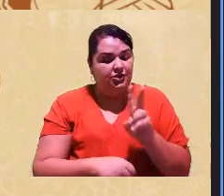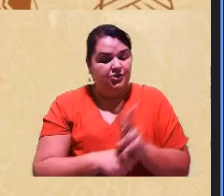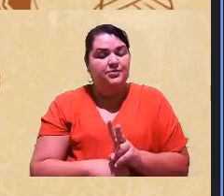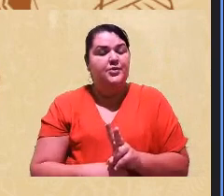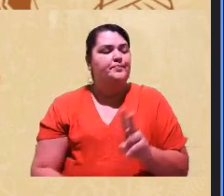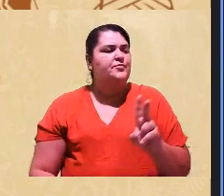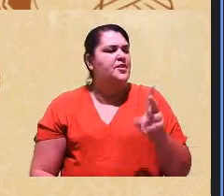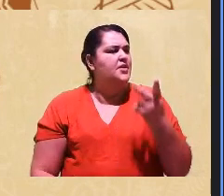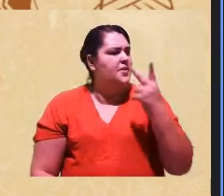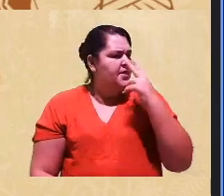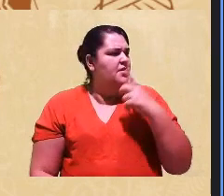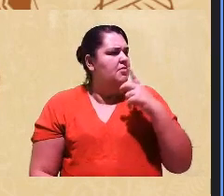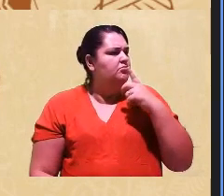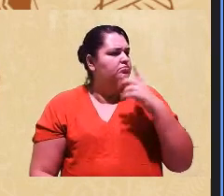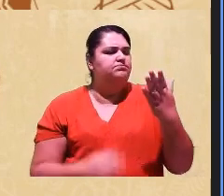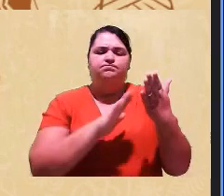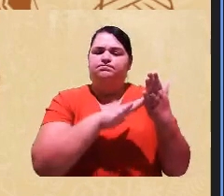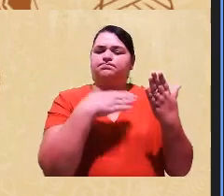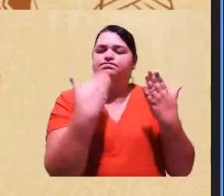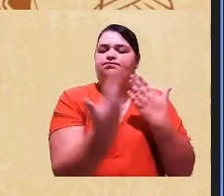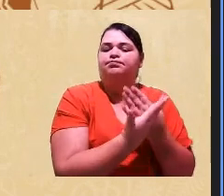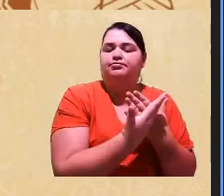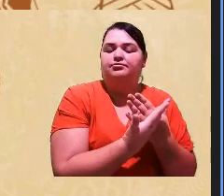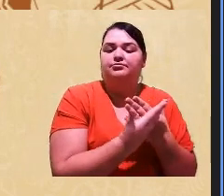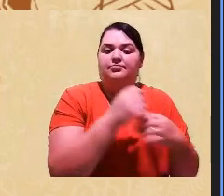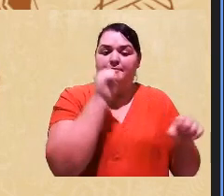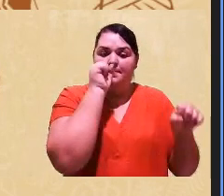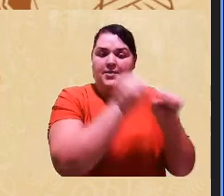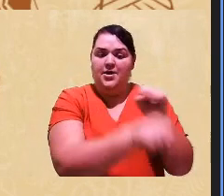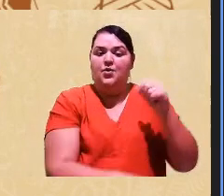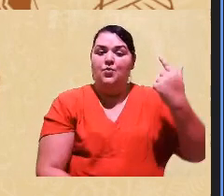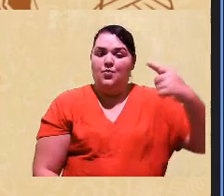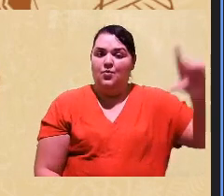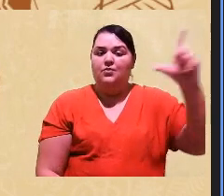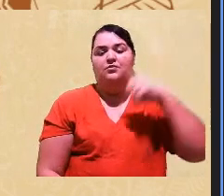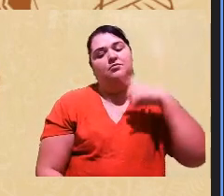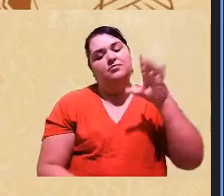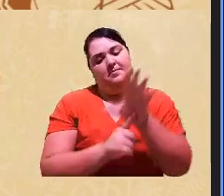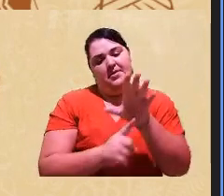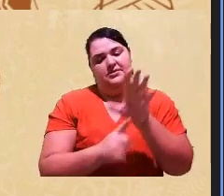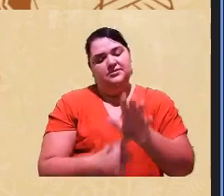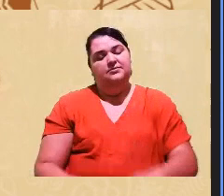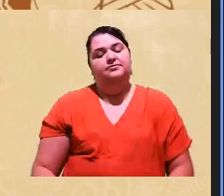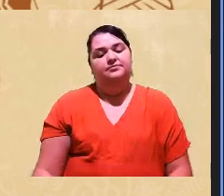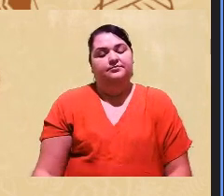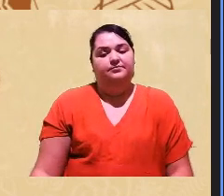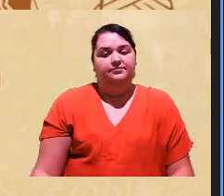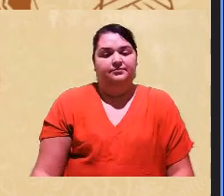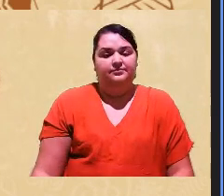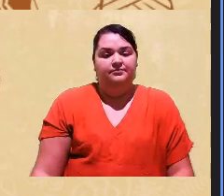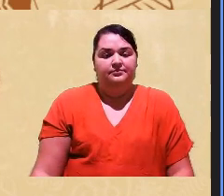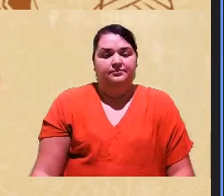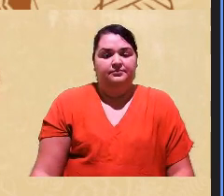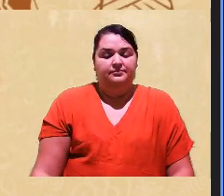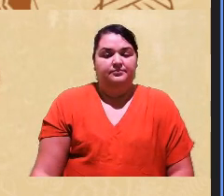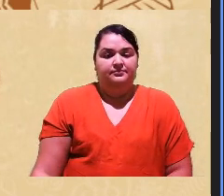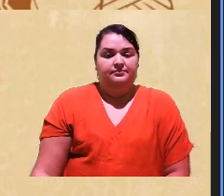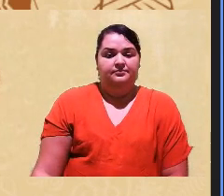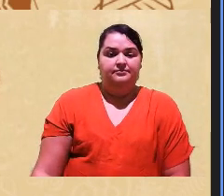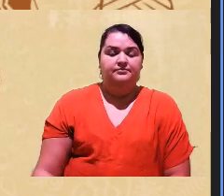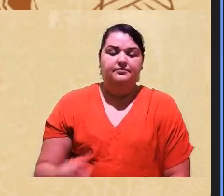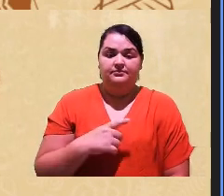tripudiando e matando esse outro que ameaça e a gente vai ver essas